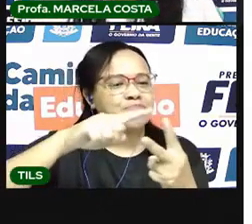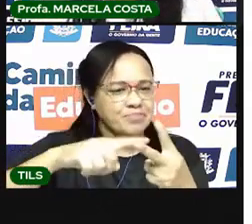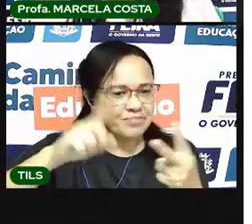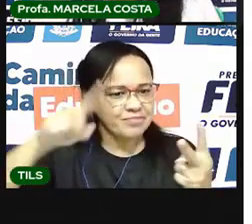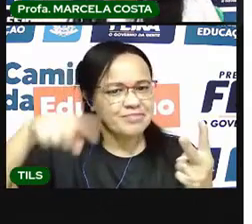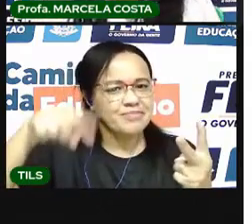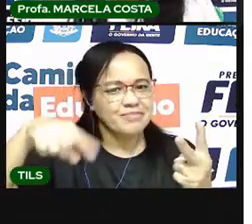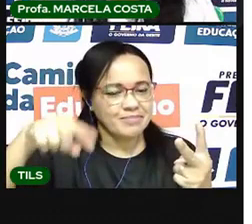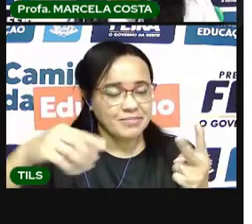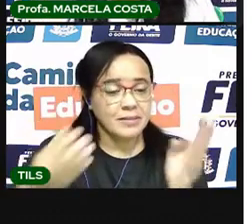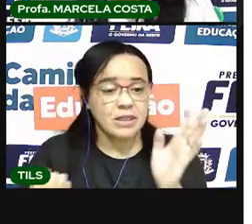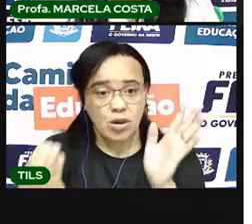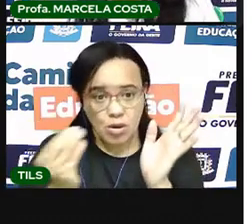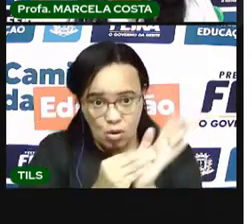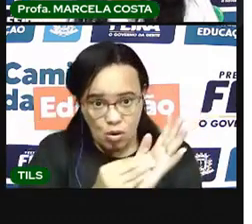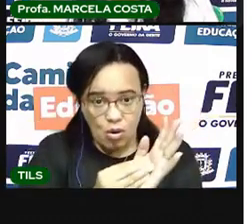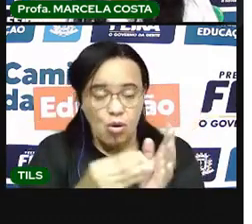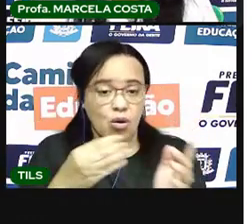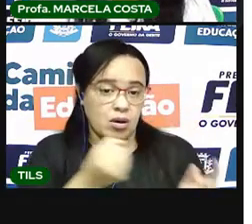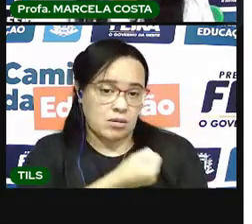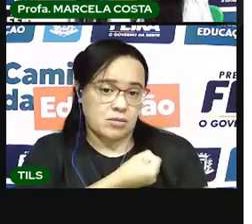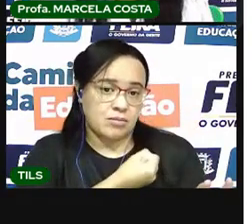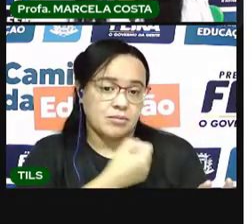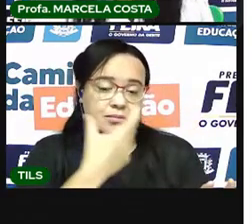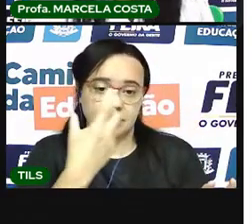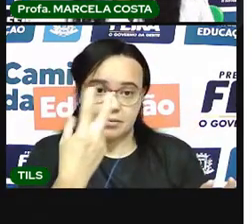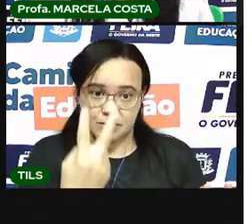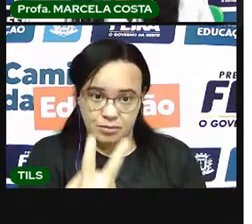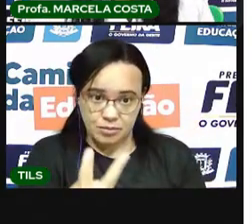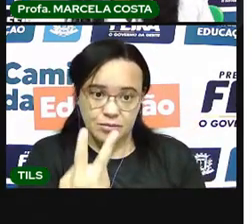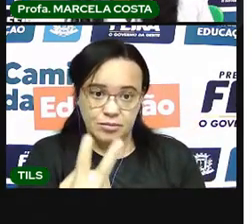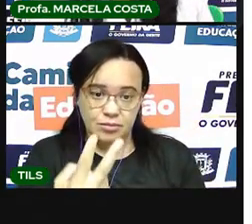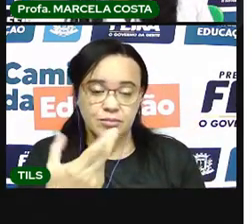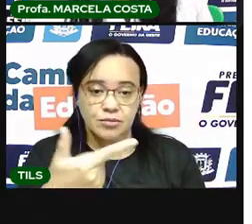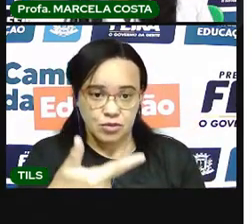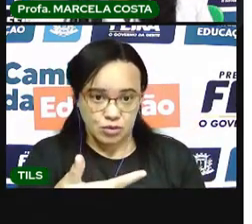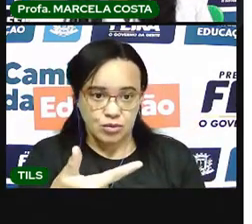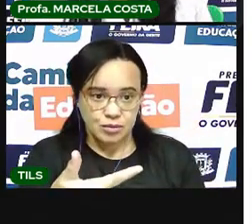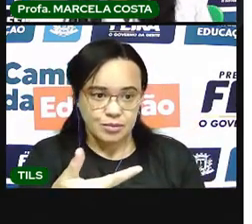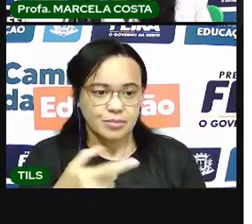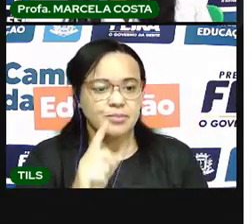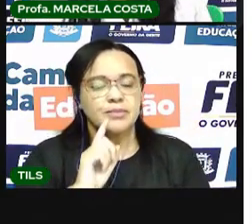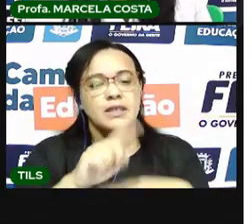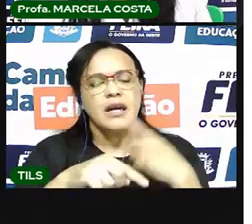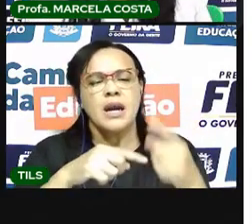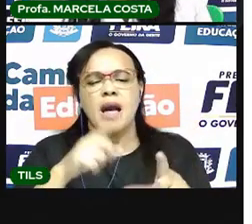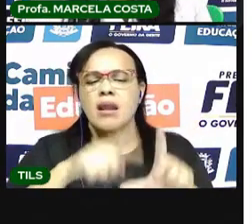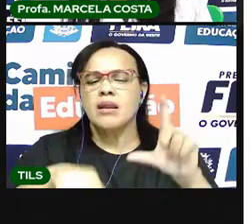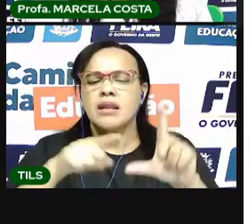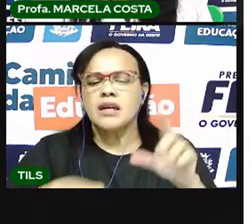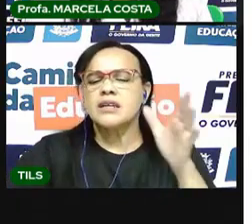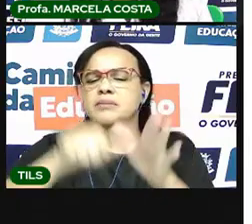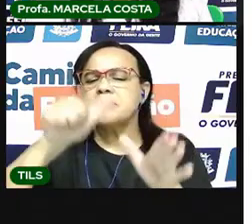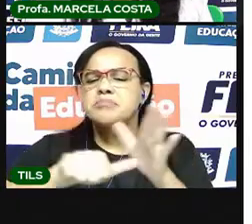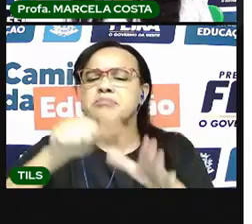Então, você vai colocar o número dois aqui. Qual é a primeira letra da palavra oca?